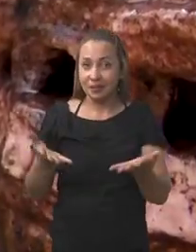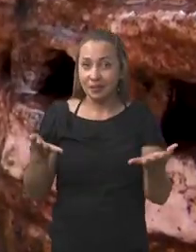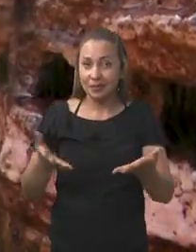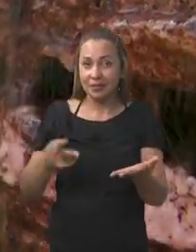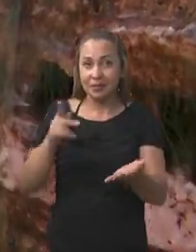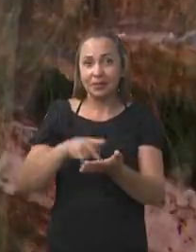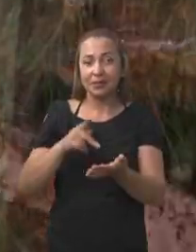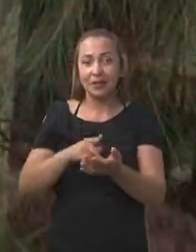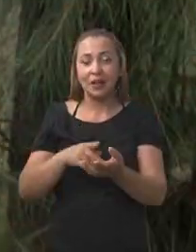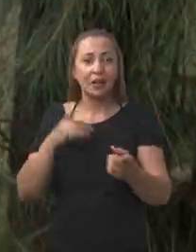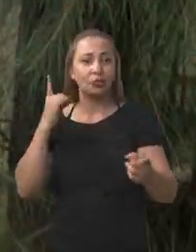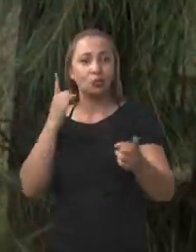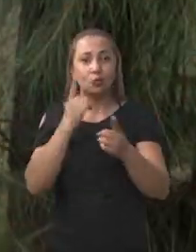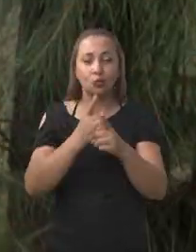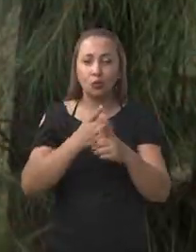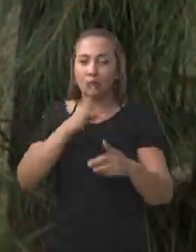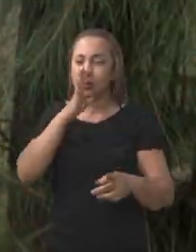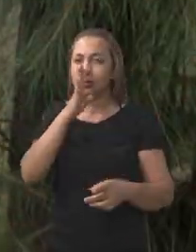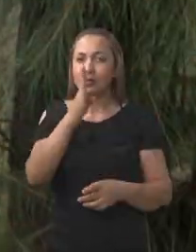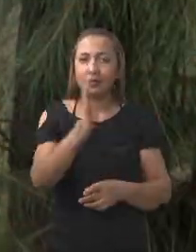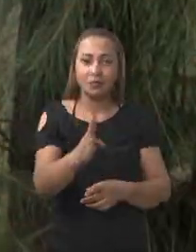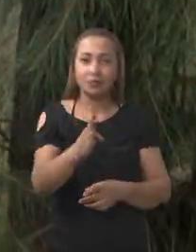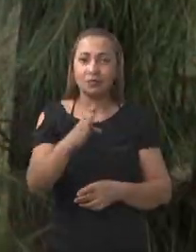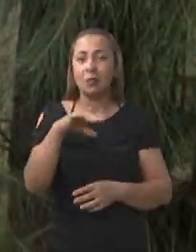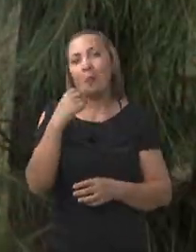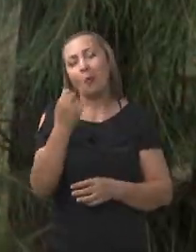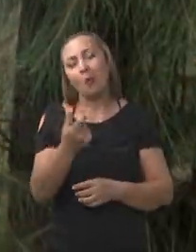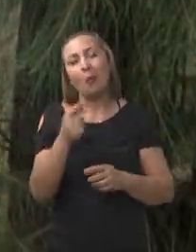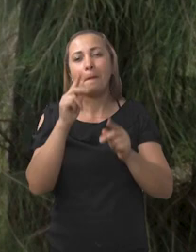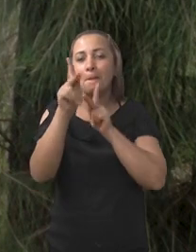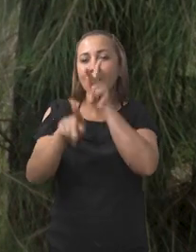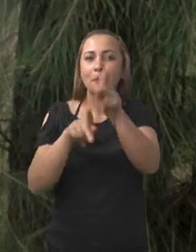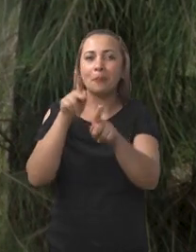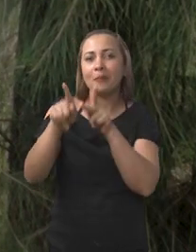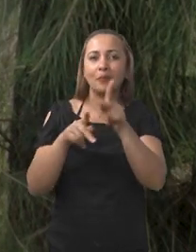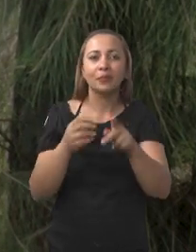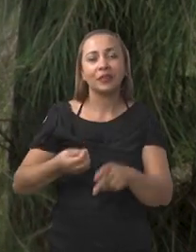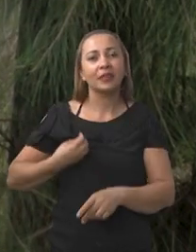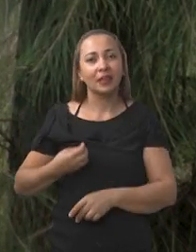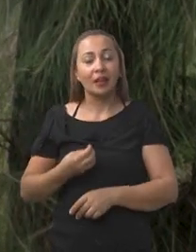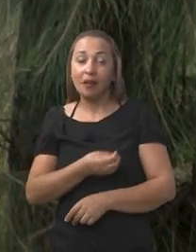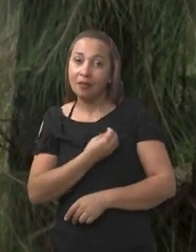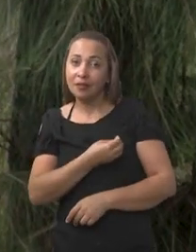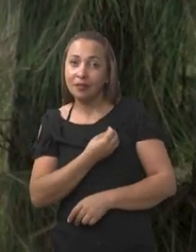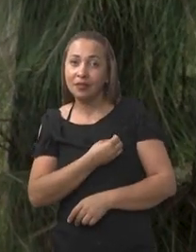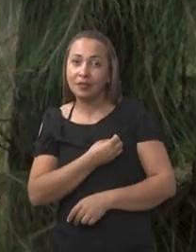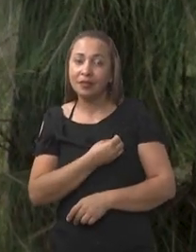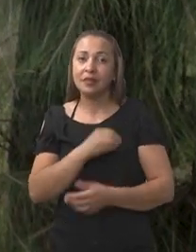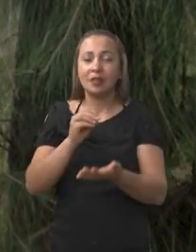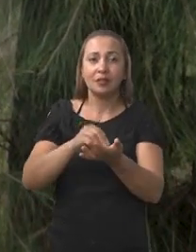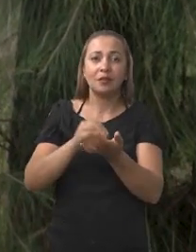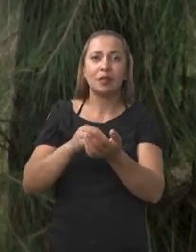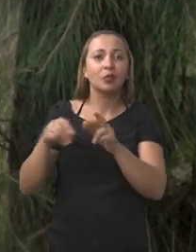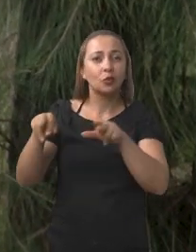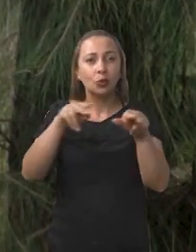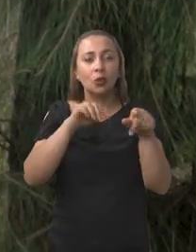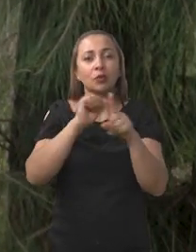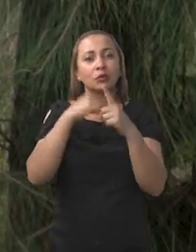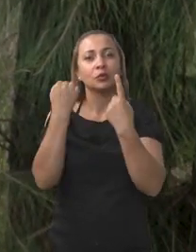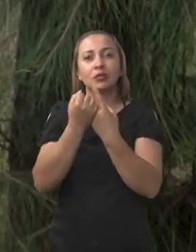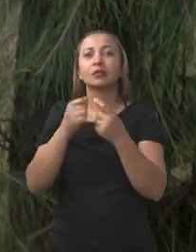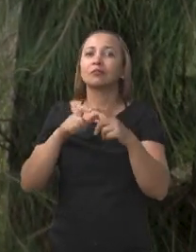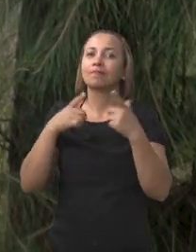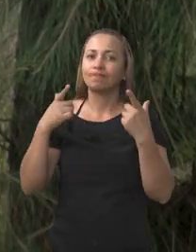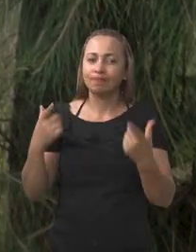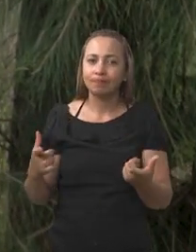e essa realidade, né? Que atinge diretamente boa parte da população que vive em condições, né? De desigualdade social